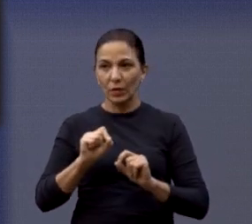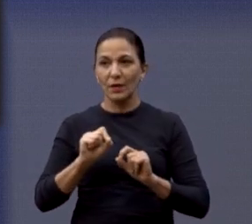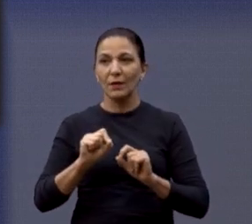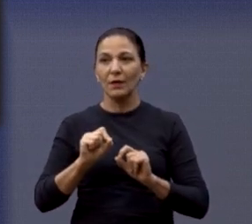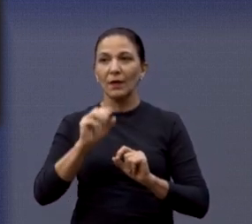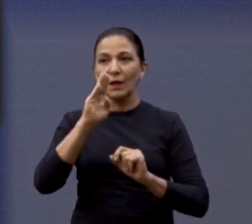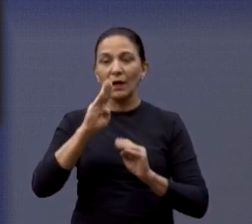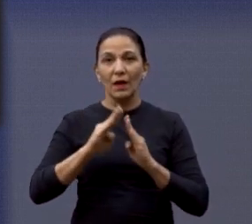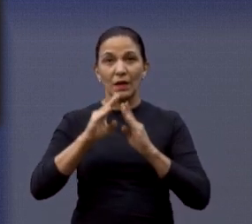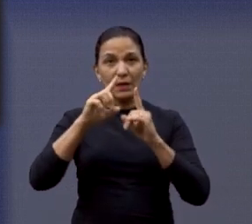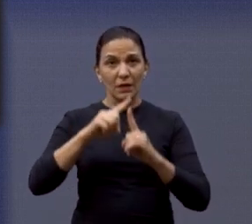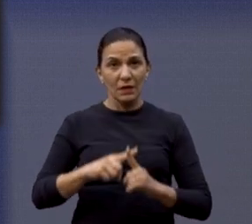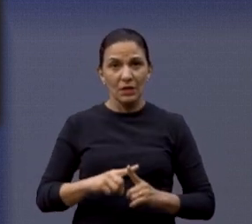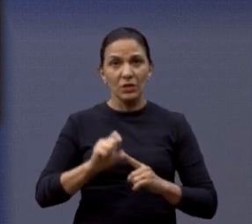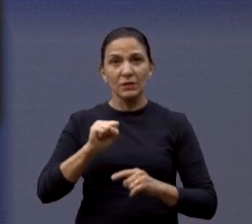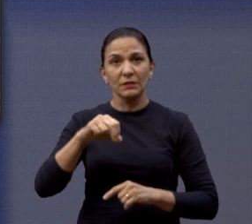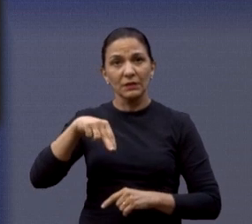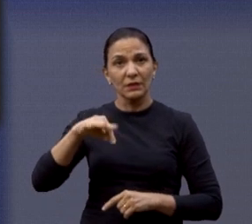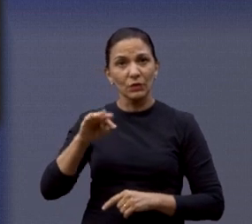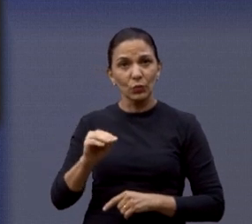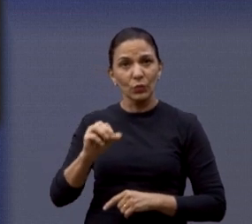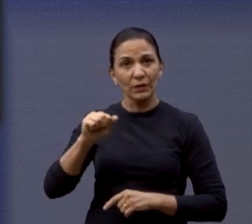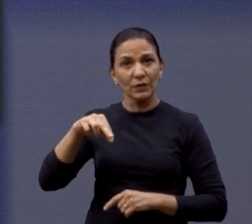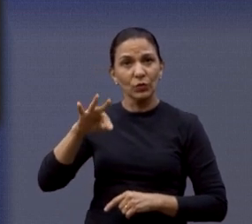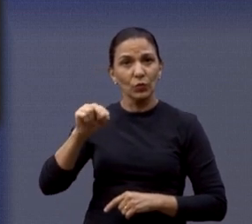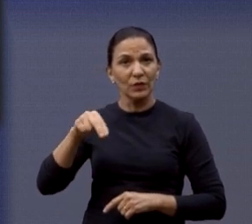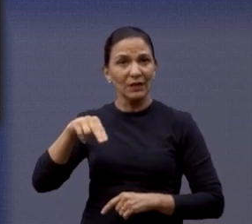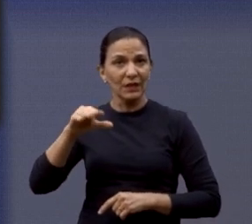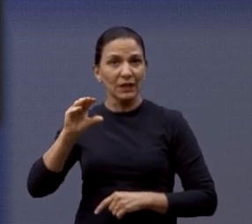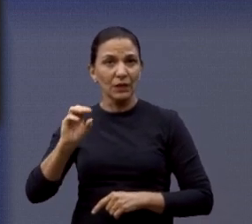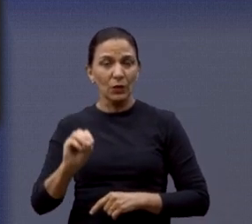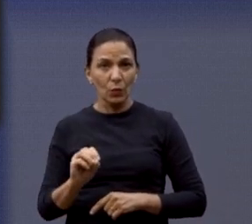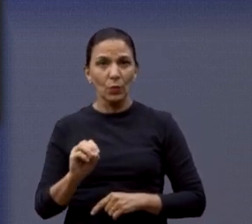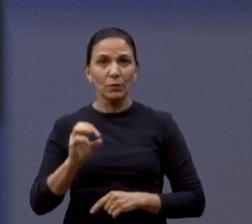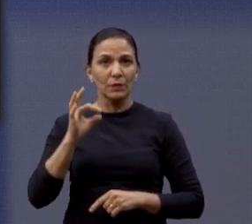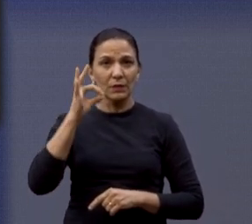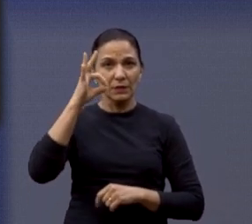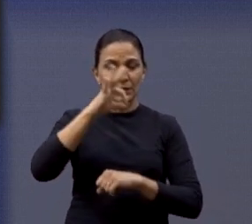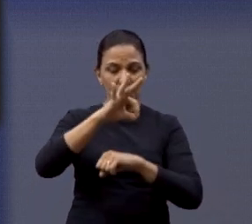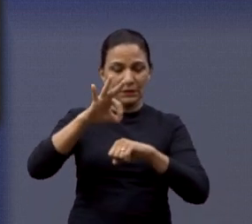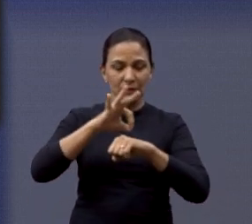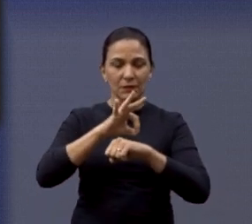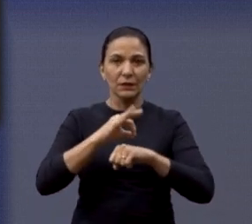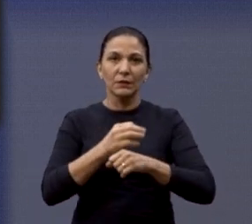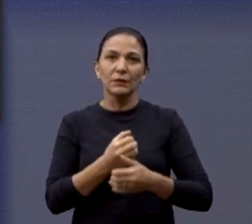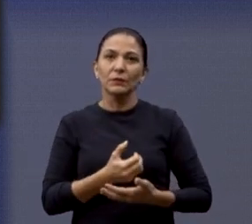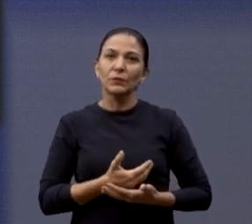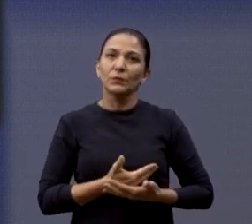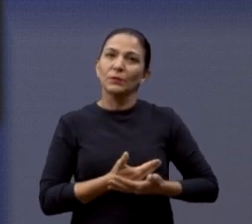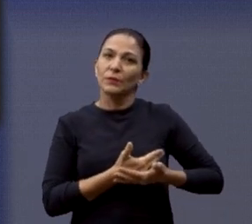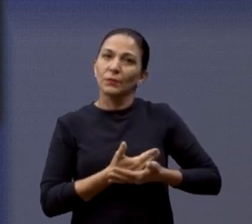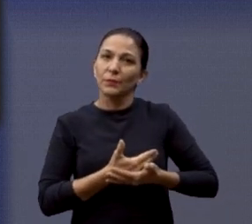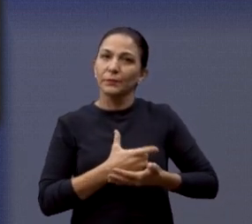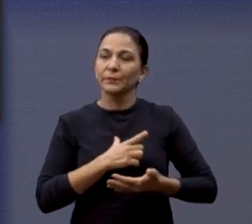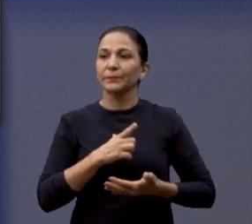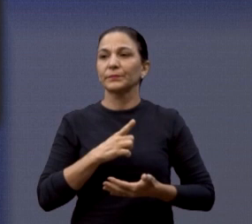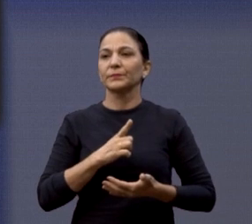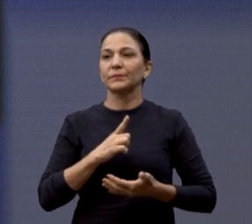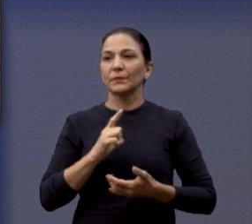uma obra, e é onde a gente articulou para estar levando todos os envolvidos.